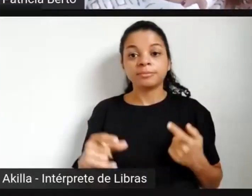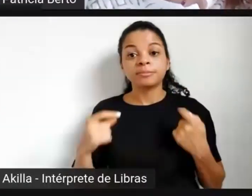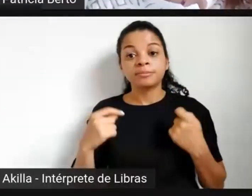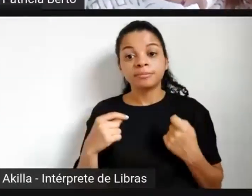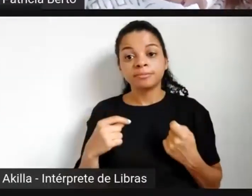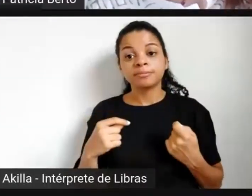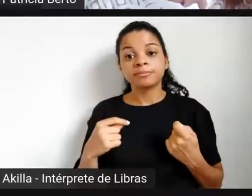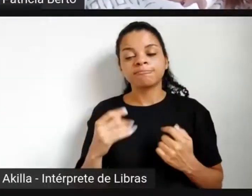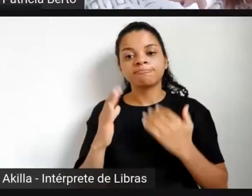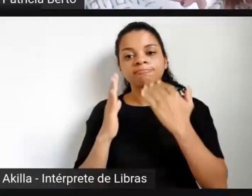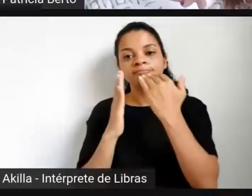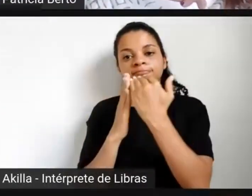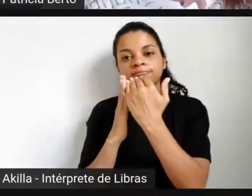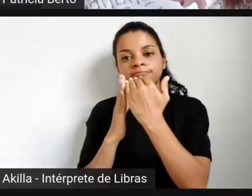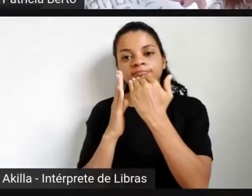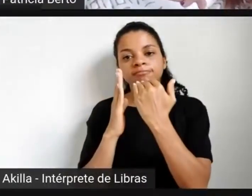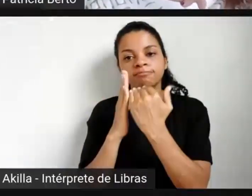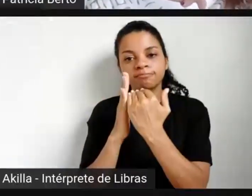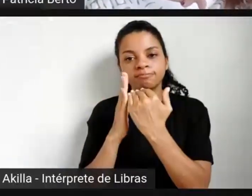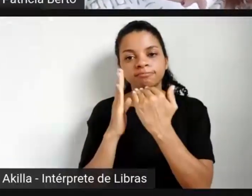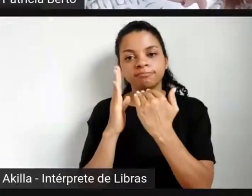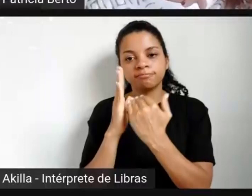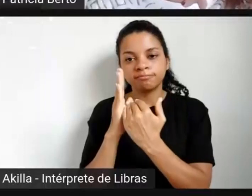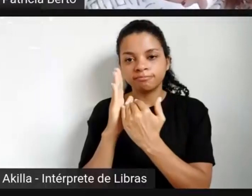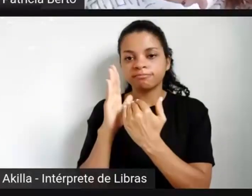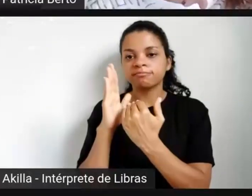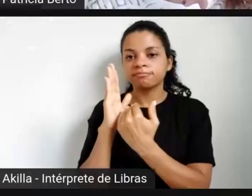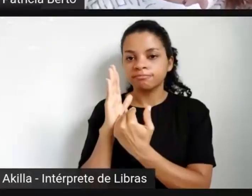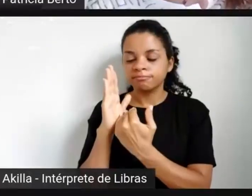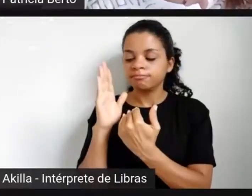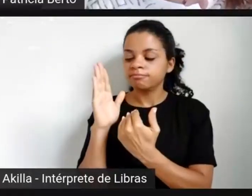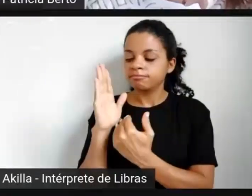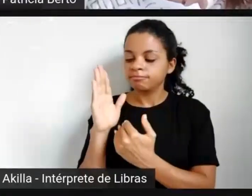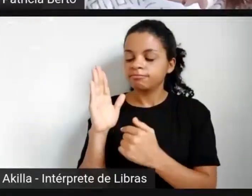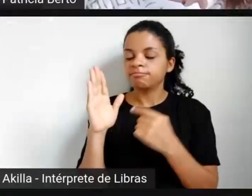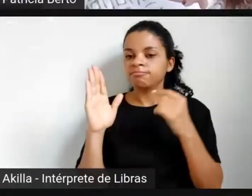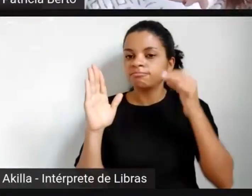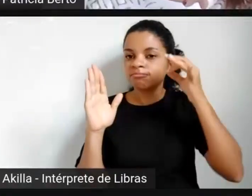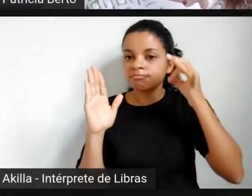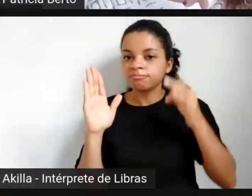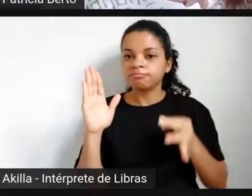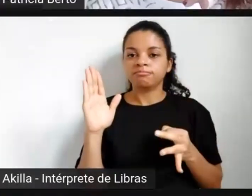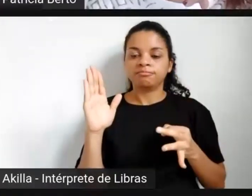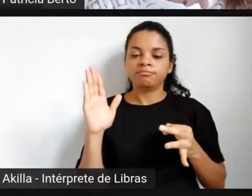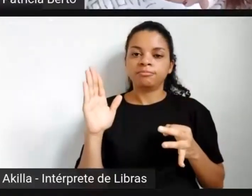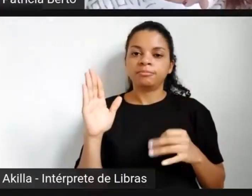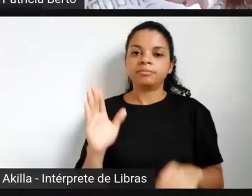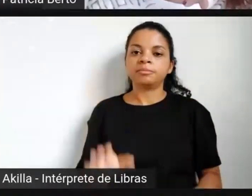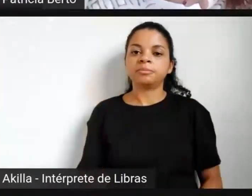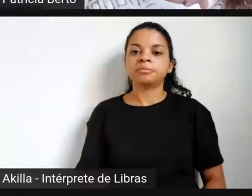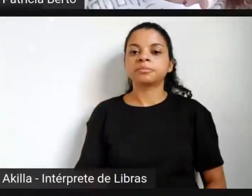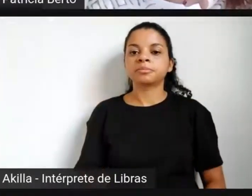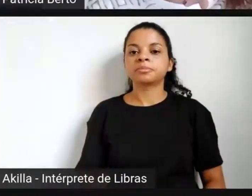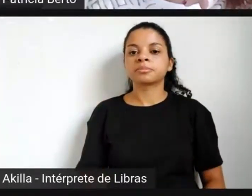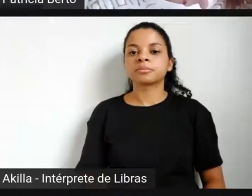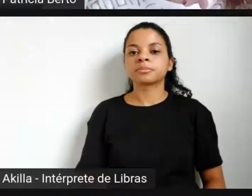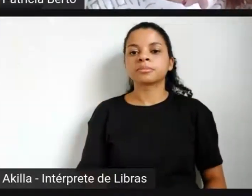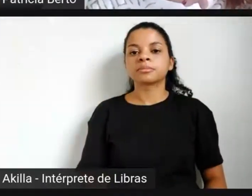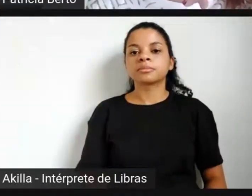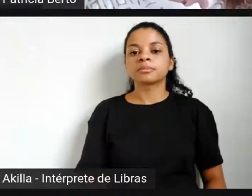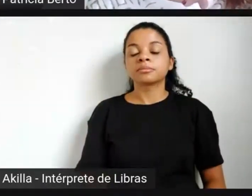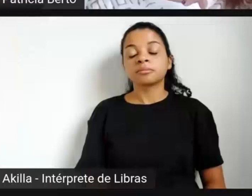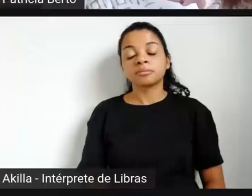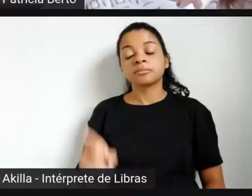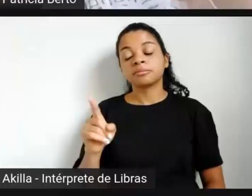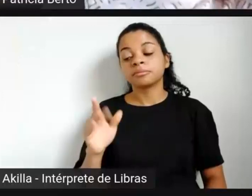bem marcados e bem distintos. Essa sequência é